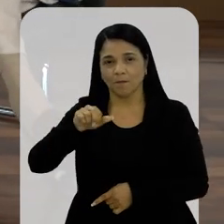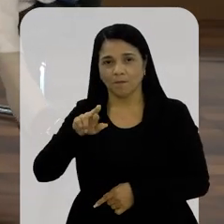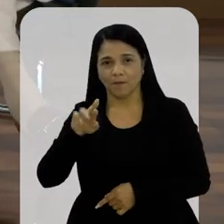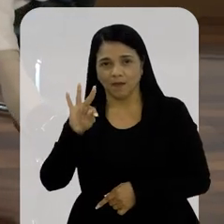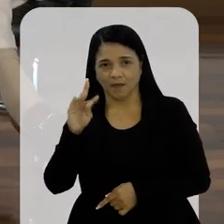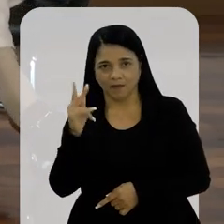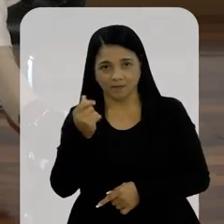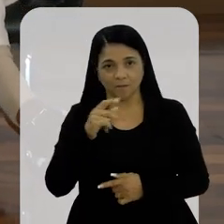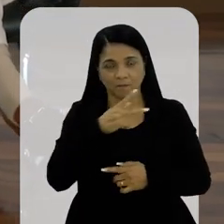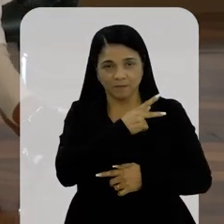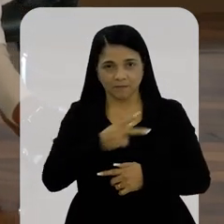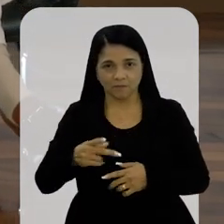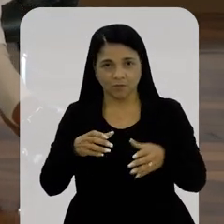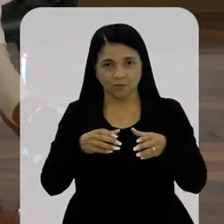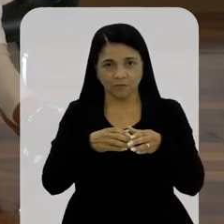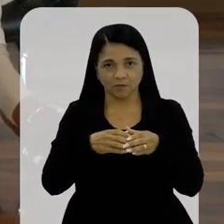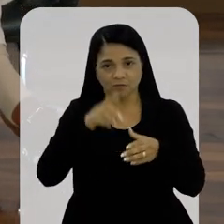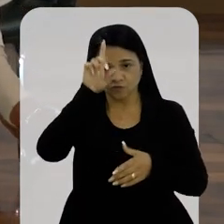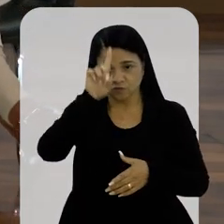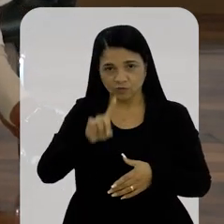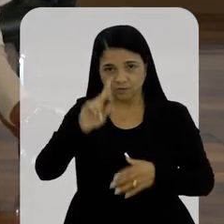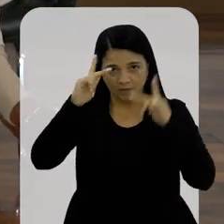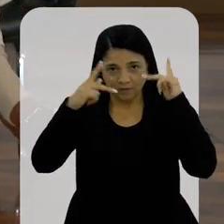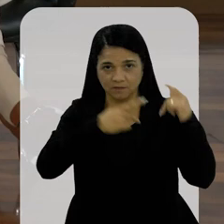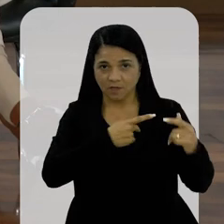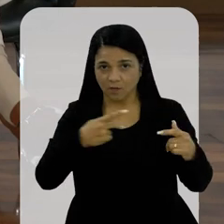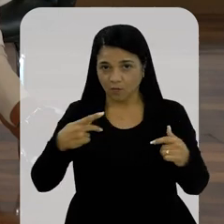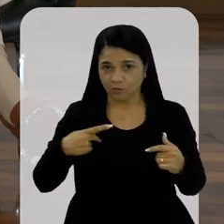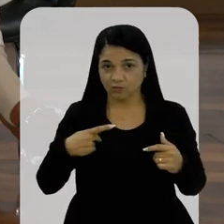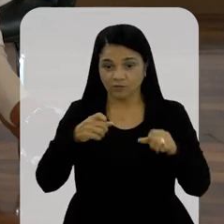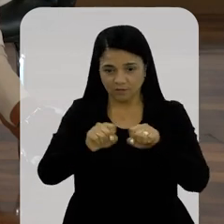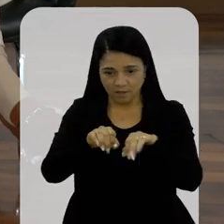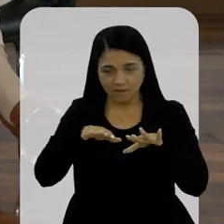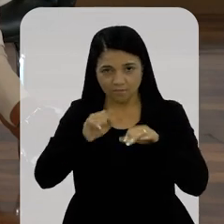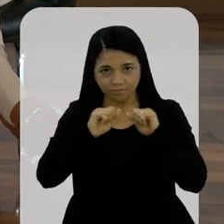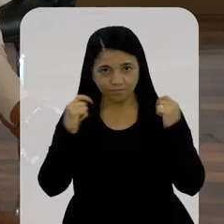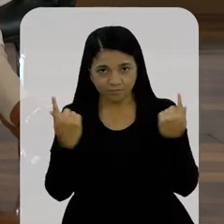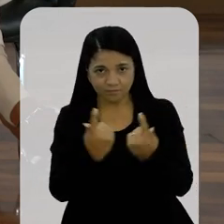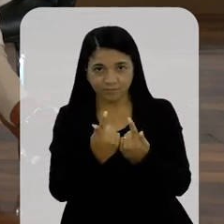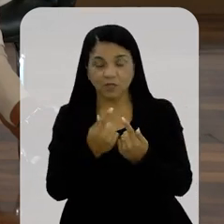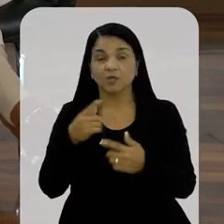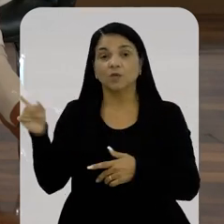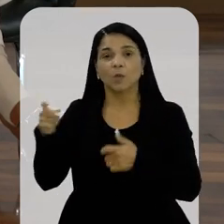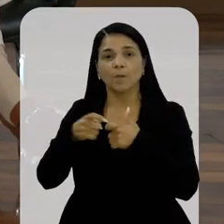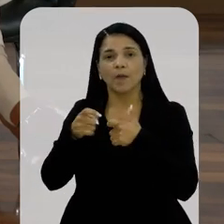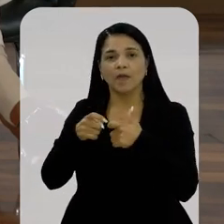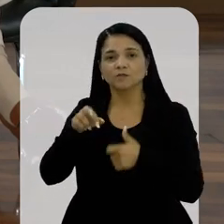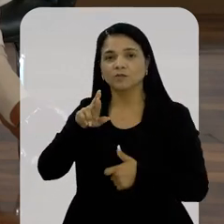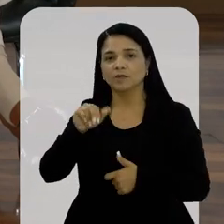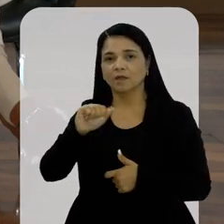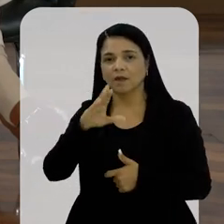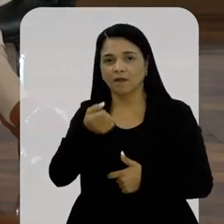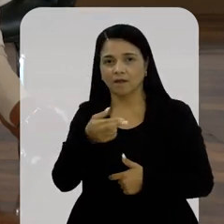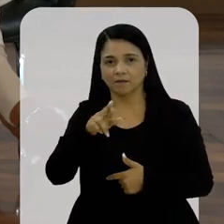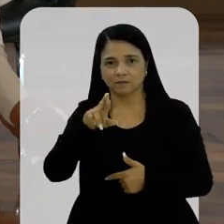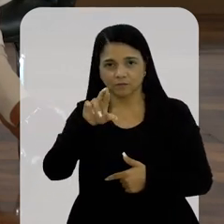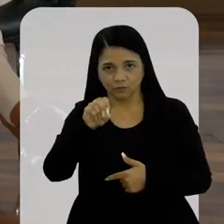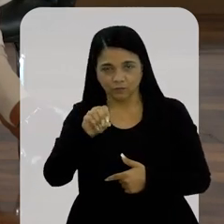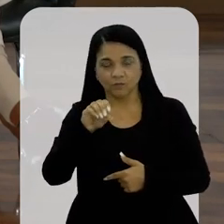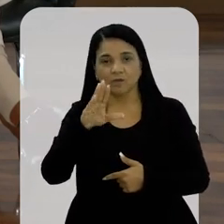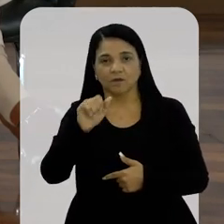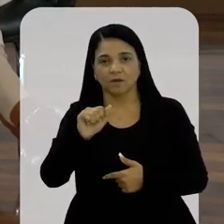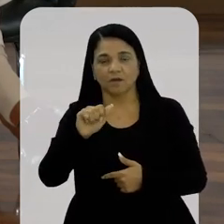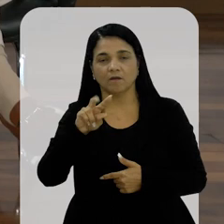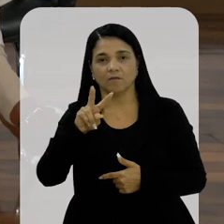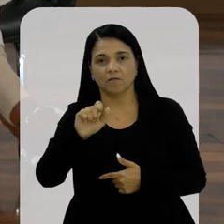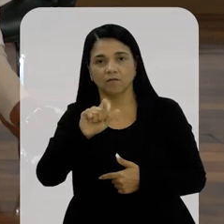Rocha, que preside a Comissão de Direito da Saúde da Assembleia Legislativa e também o médico doutor Ricardo Cavalcante,